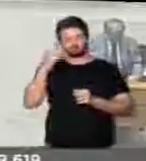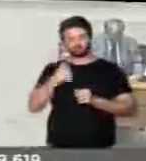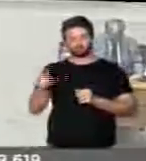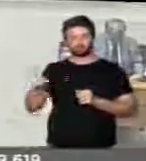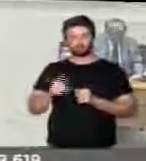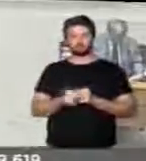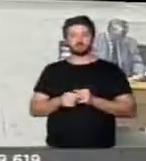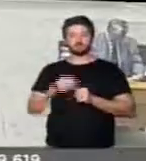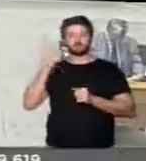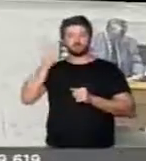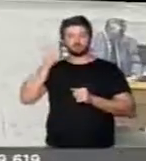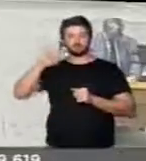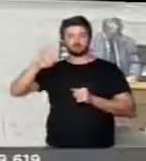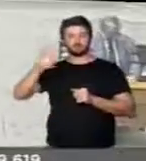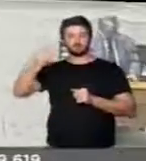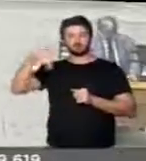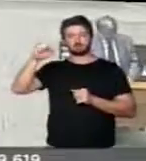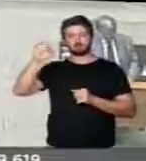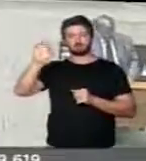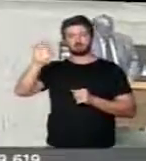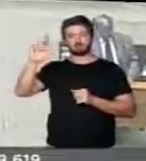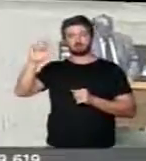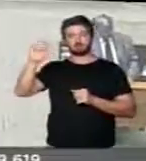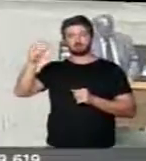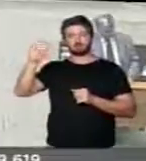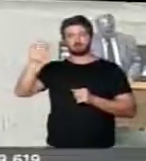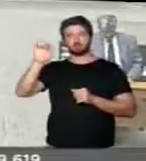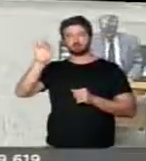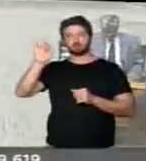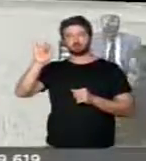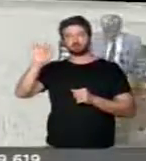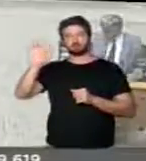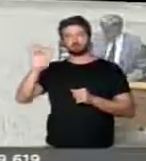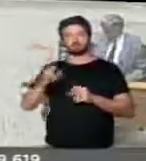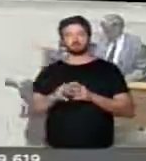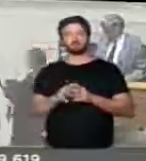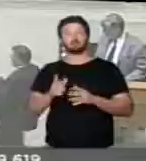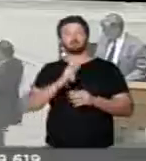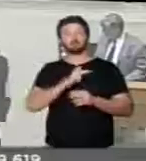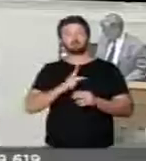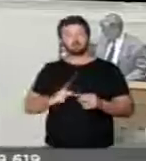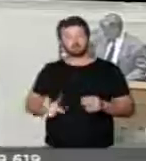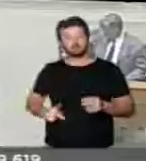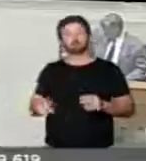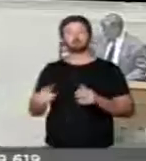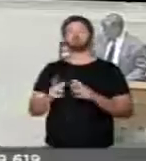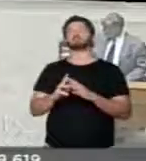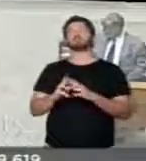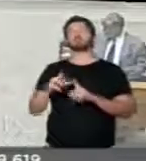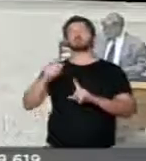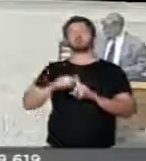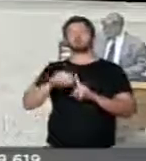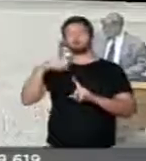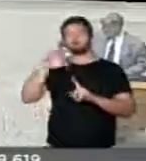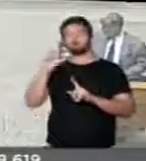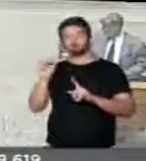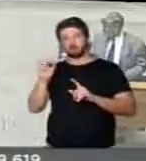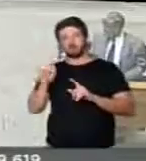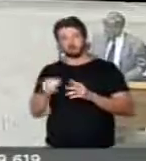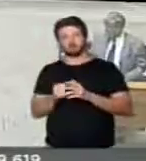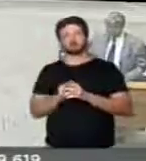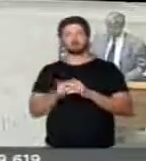A inscrita é deputada Janete Capiberib. Senhor presidente, desde março a casa da